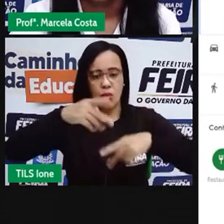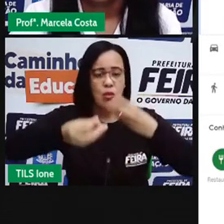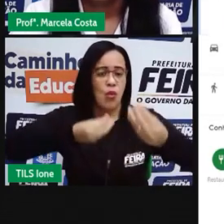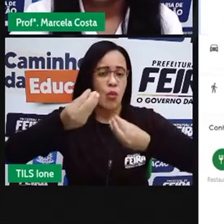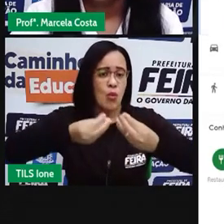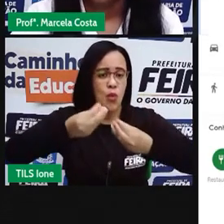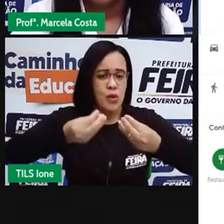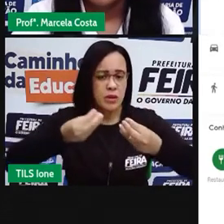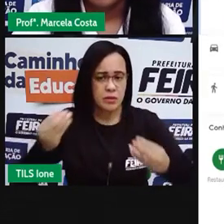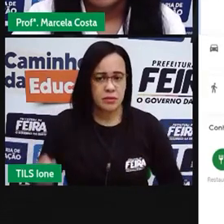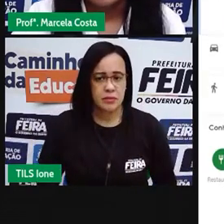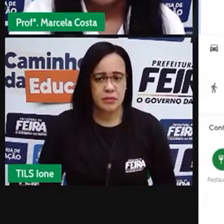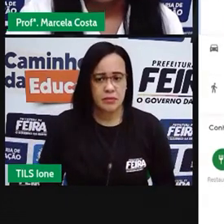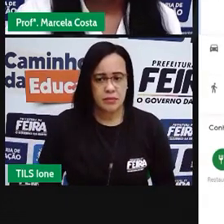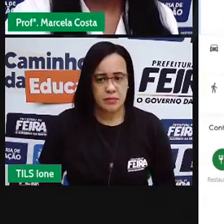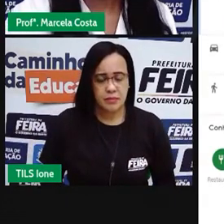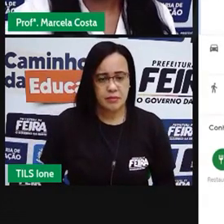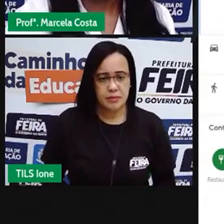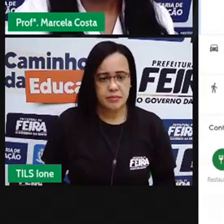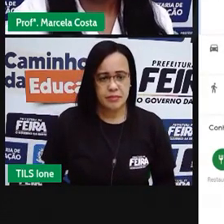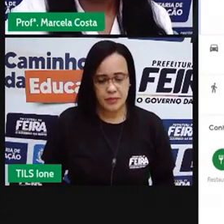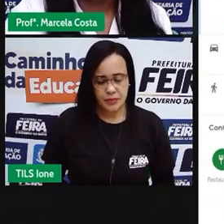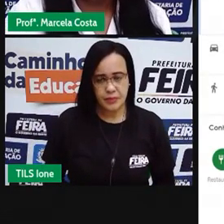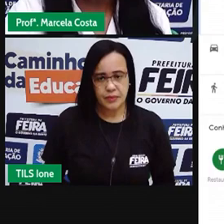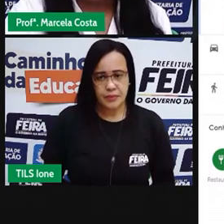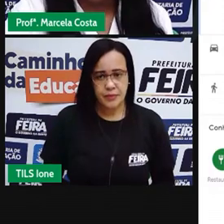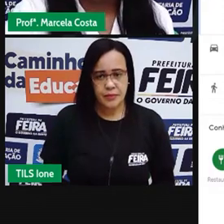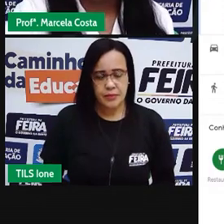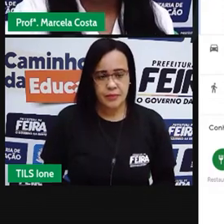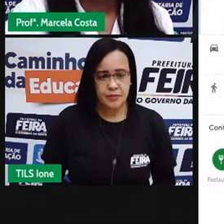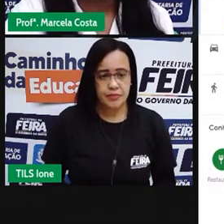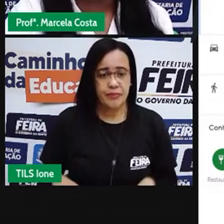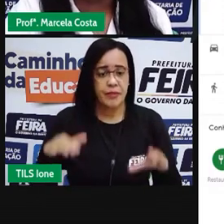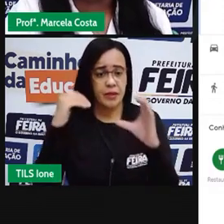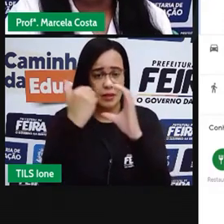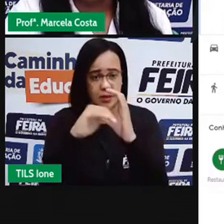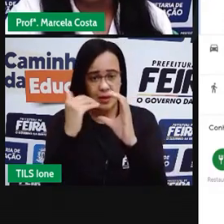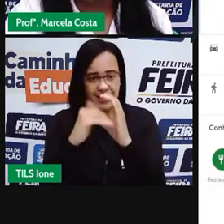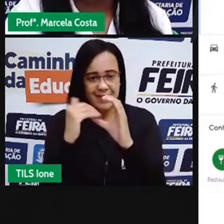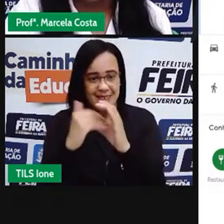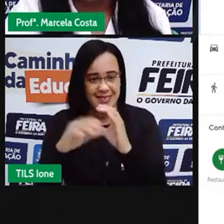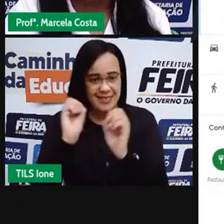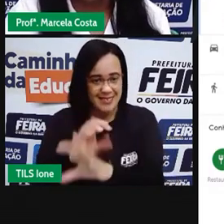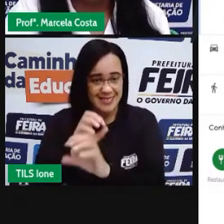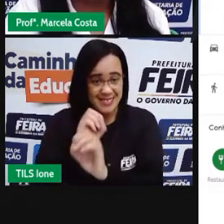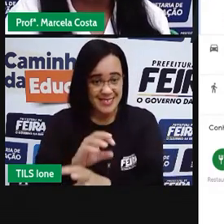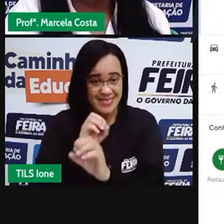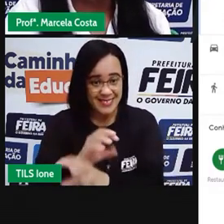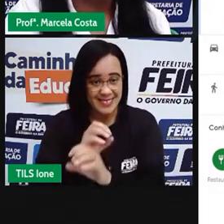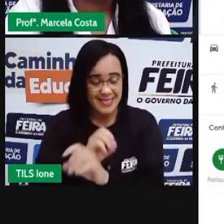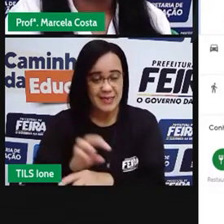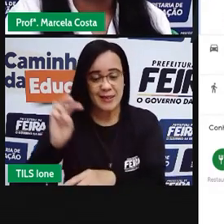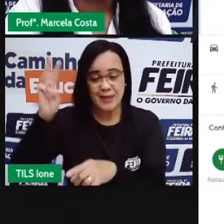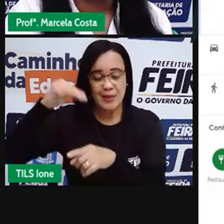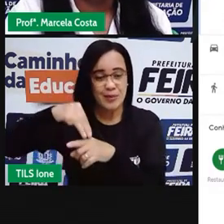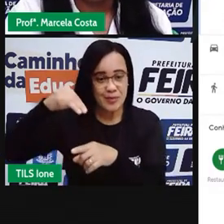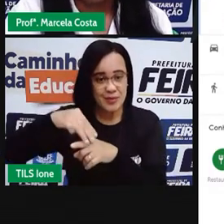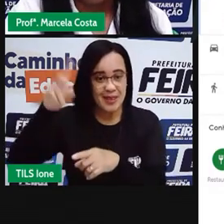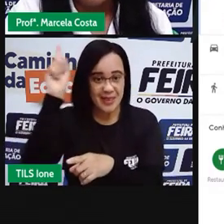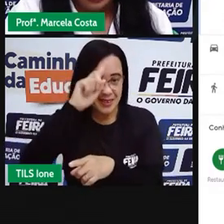Então, vejam que a Secretaria Municipal de Educação está aqui na Avenida